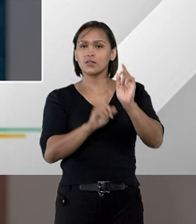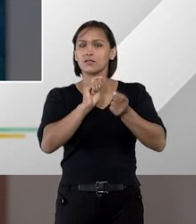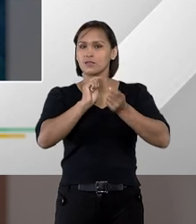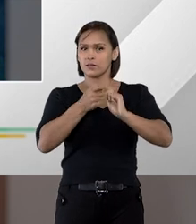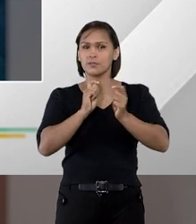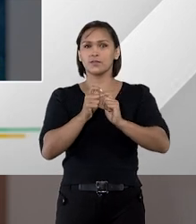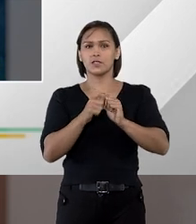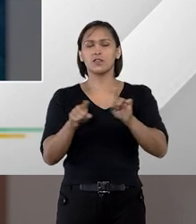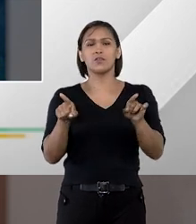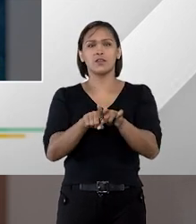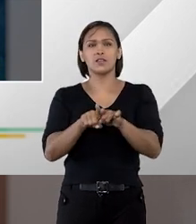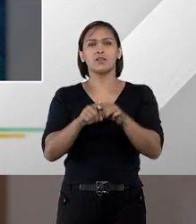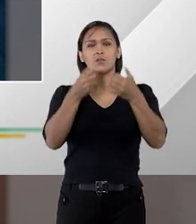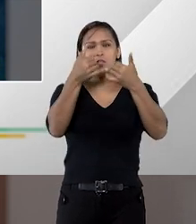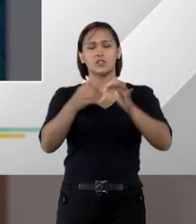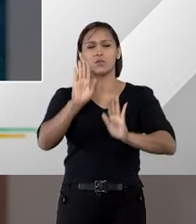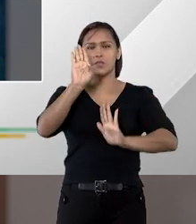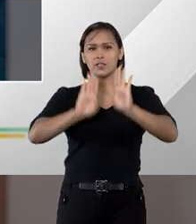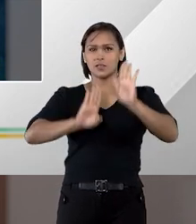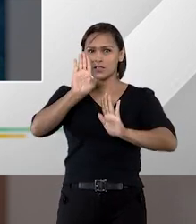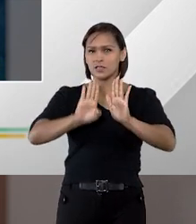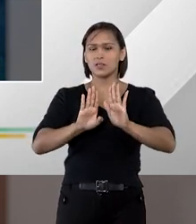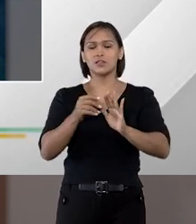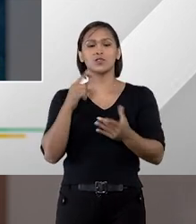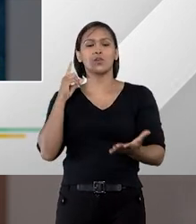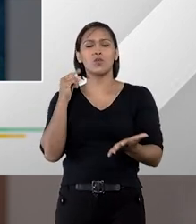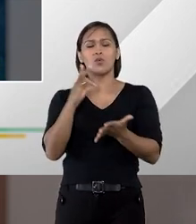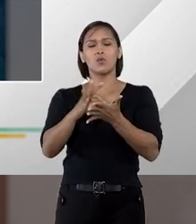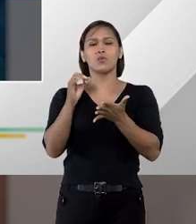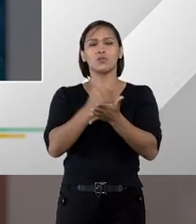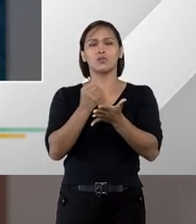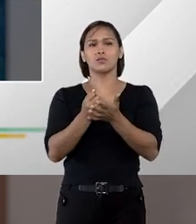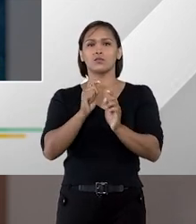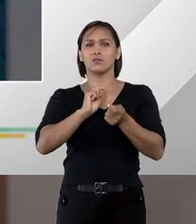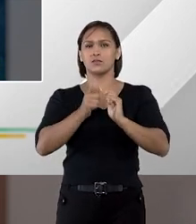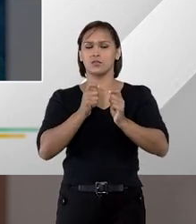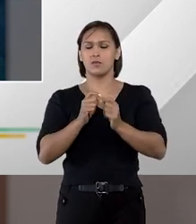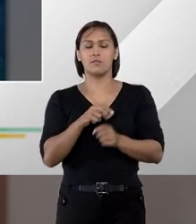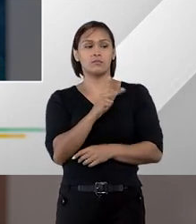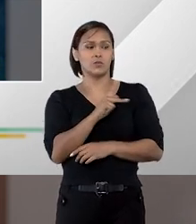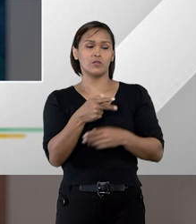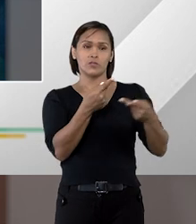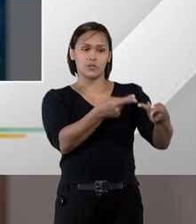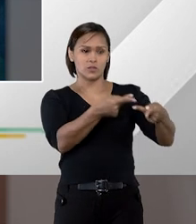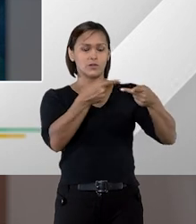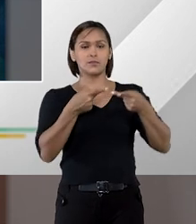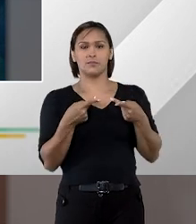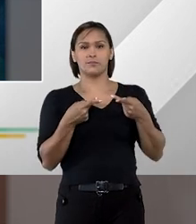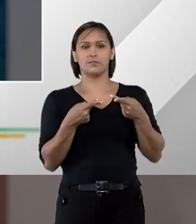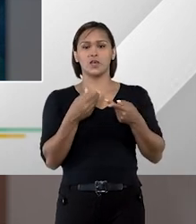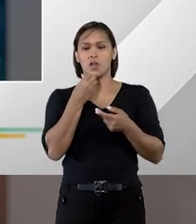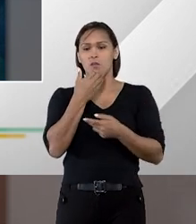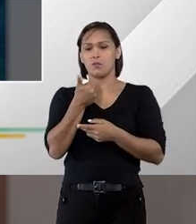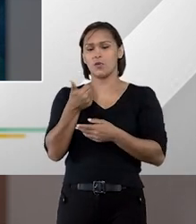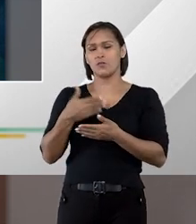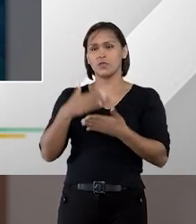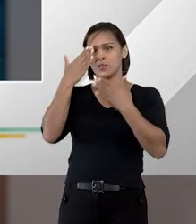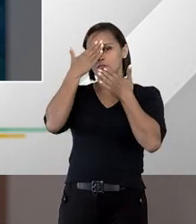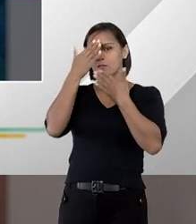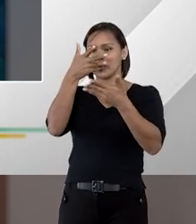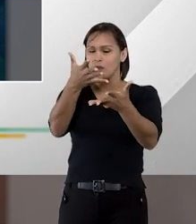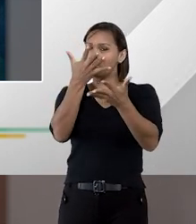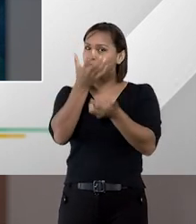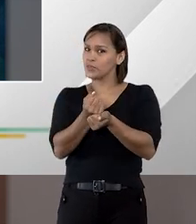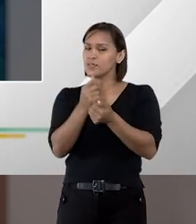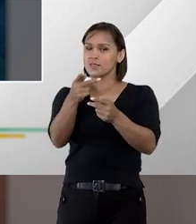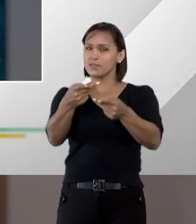administrativo, inclusive sobre licitações e contratos administrativos. Professor Rafael, seja muito bem-vindo e muito